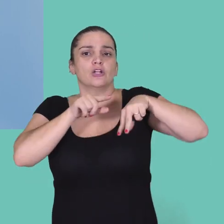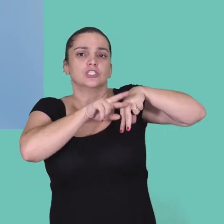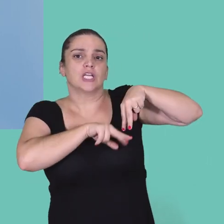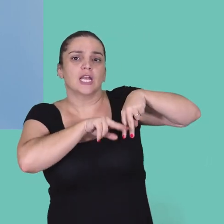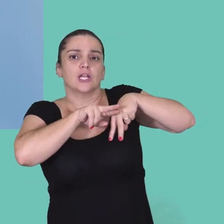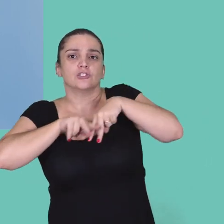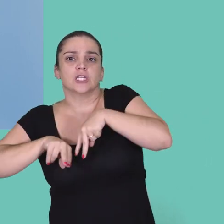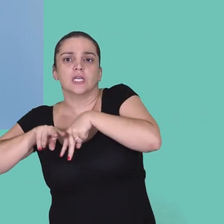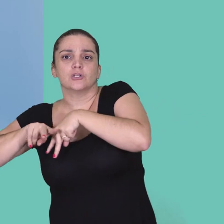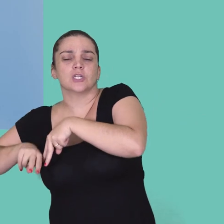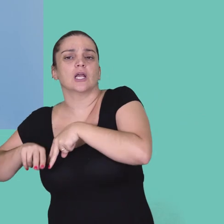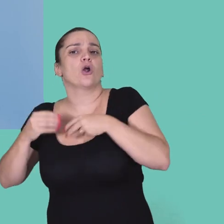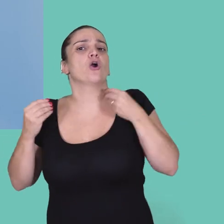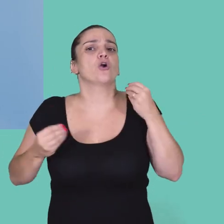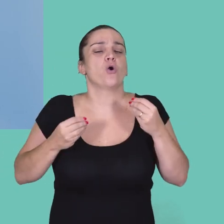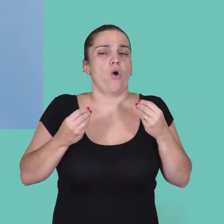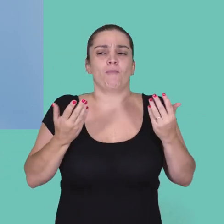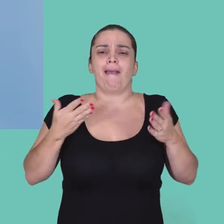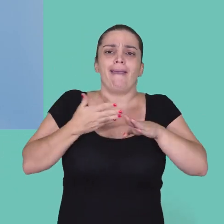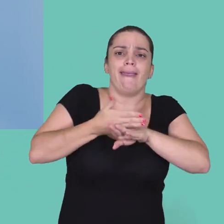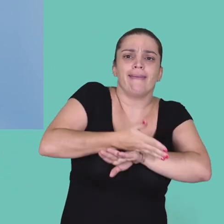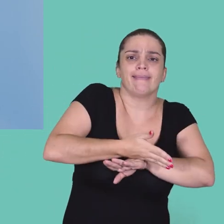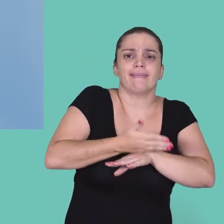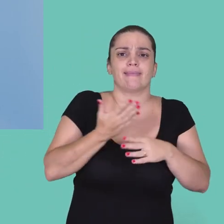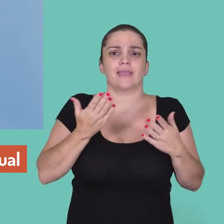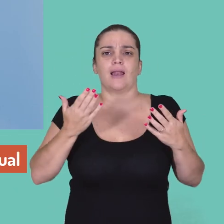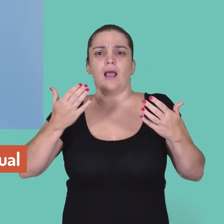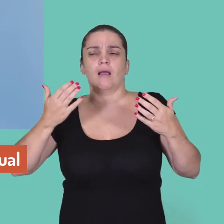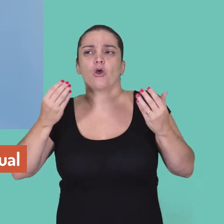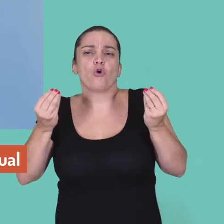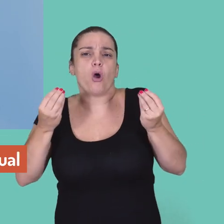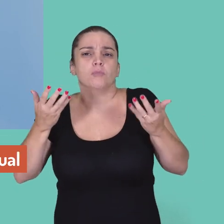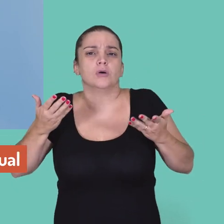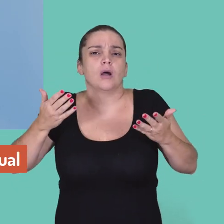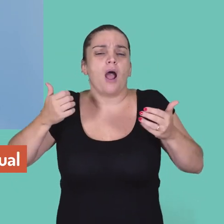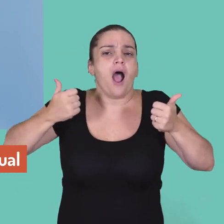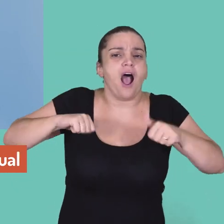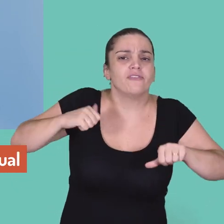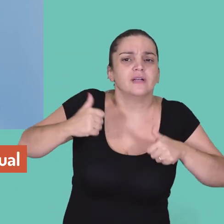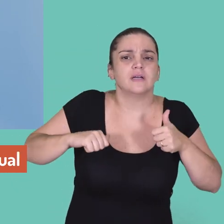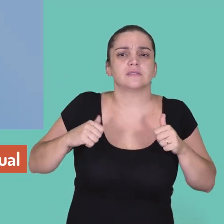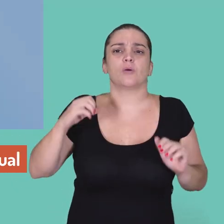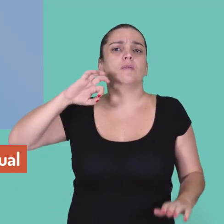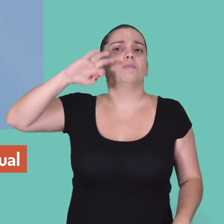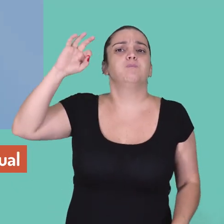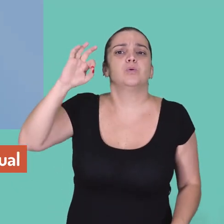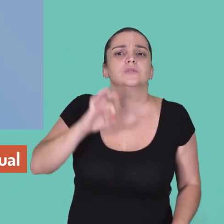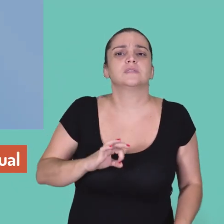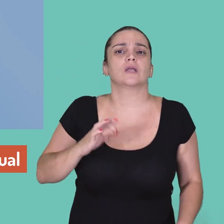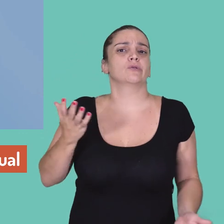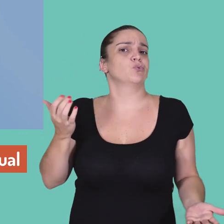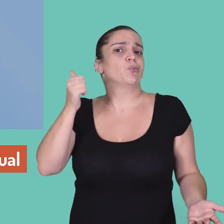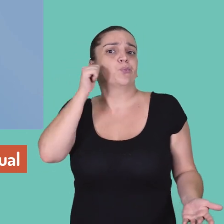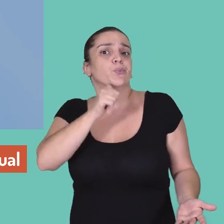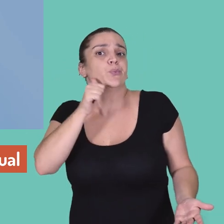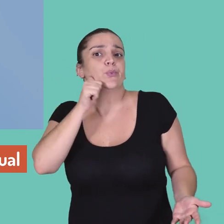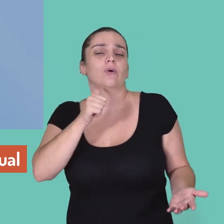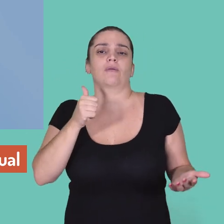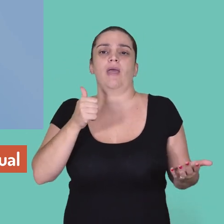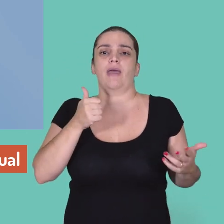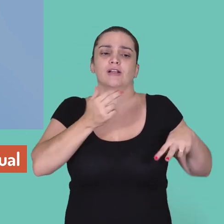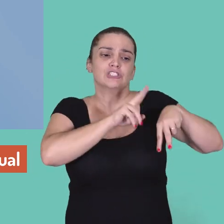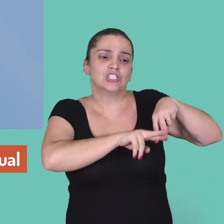Normalmente, a gente tem muita dificuldade para olhar no ingresso, na avaliação, na promoção, qual é o percentual de